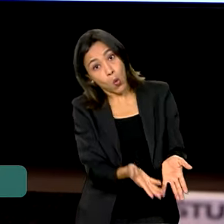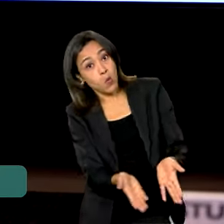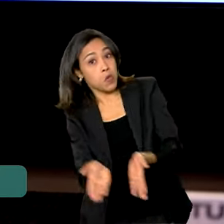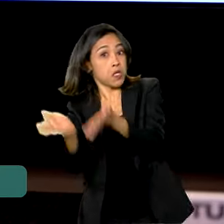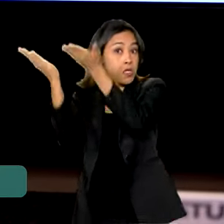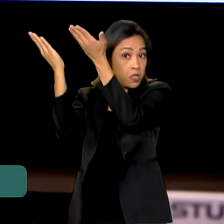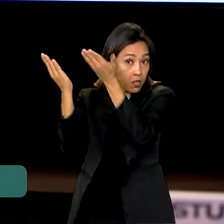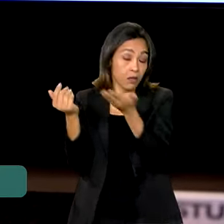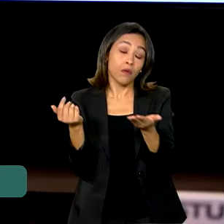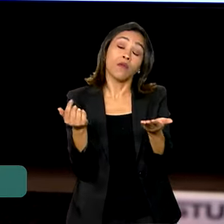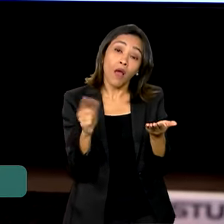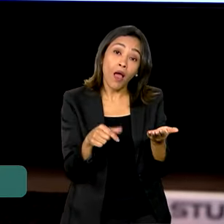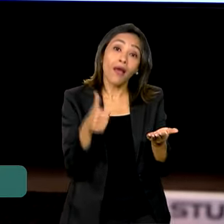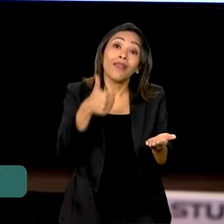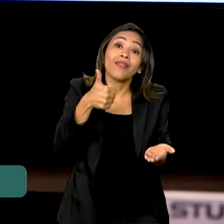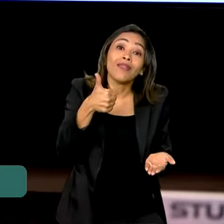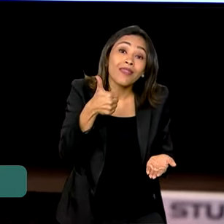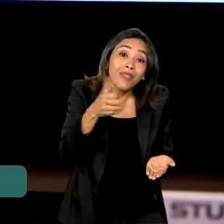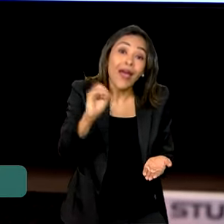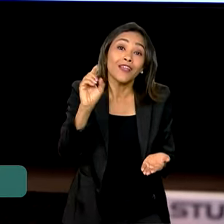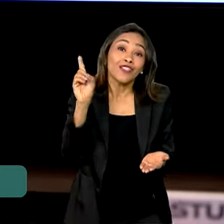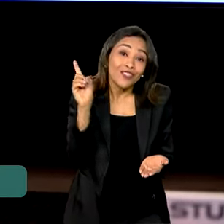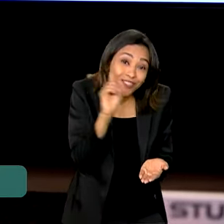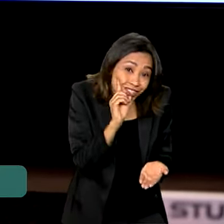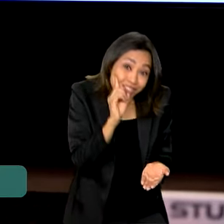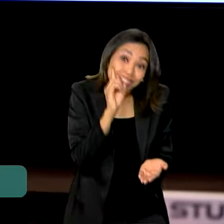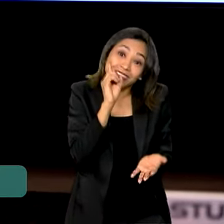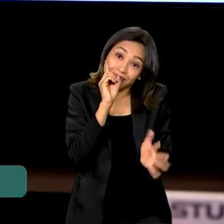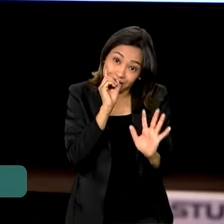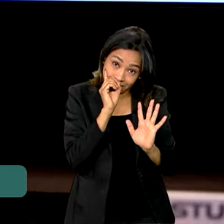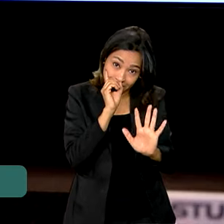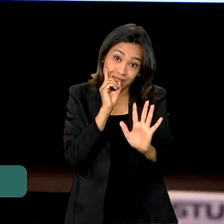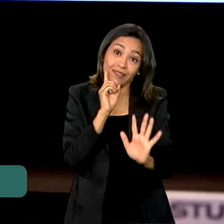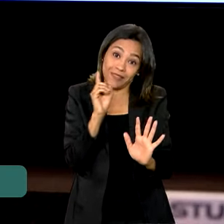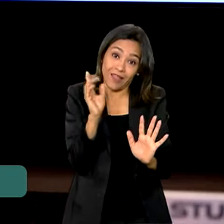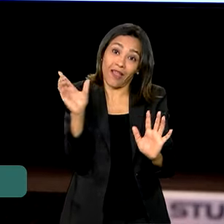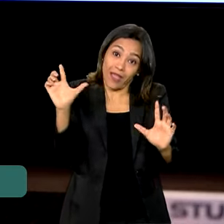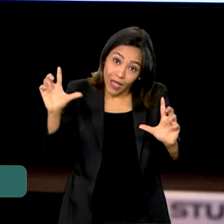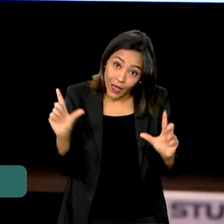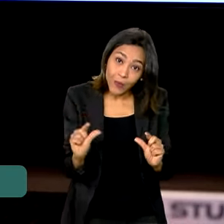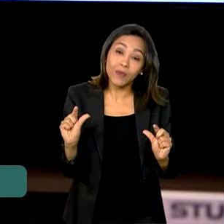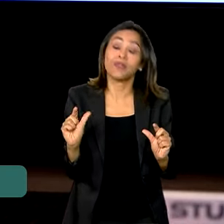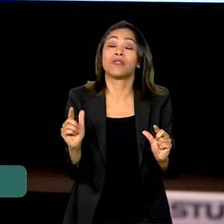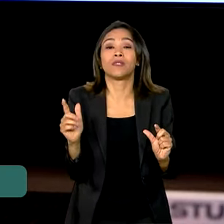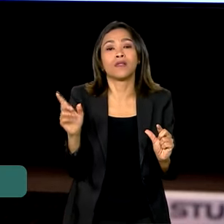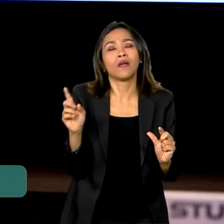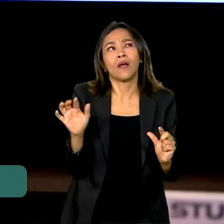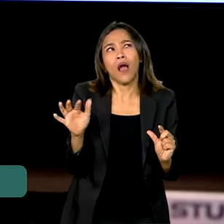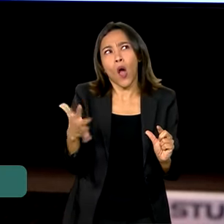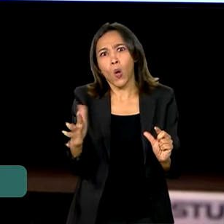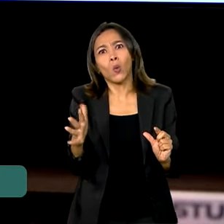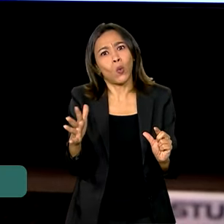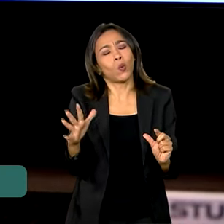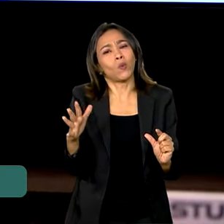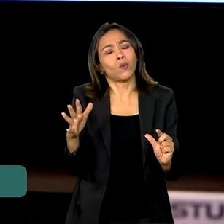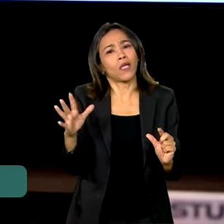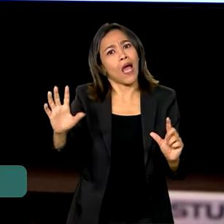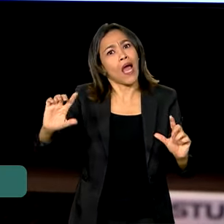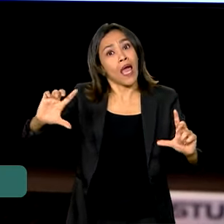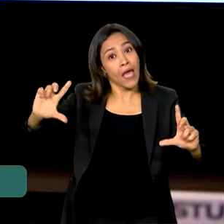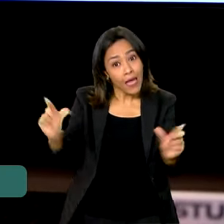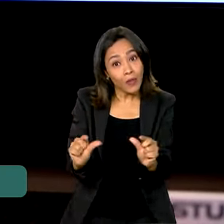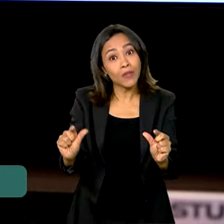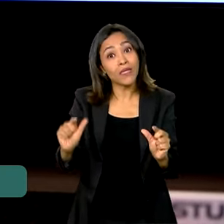em torno de 10 dias por baixo, por baixo. Alguns casos, nós estamos falando em reduzir o tempo em até